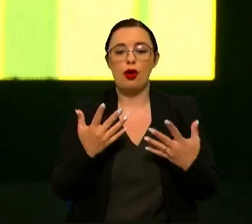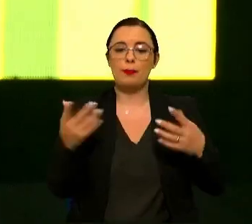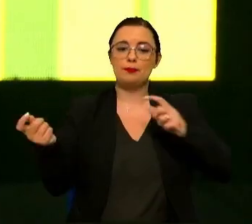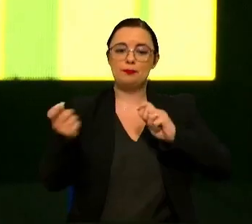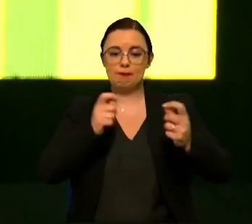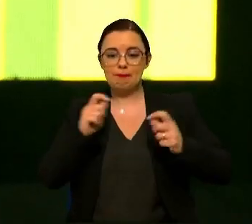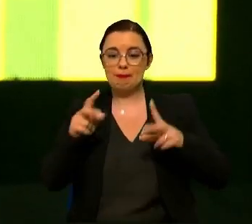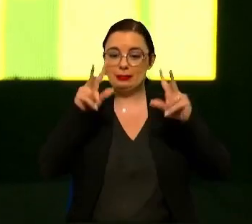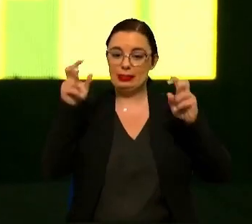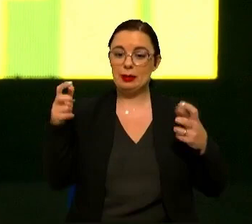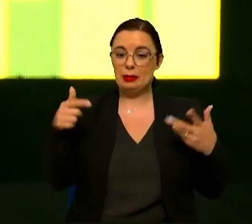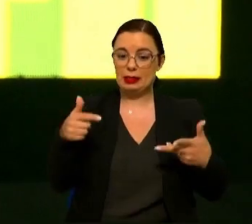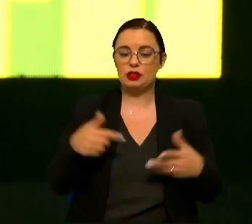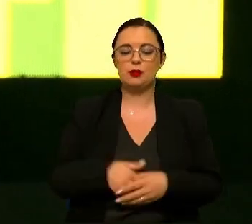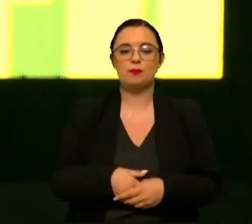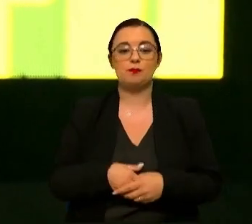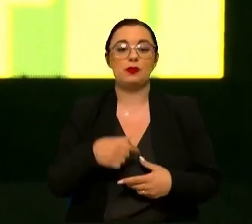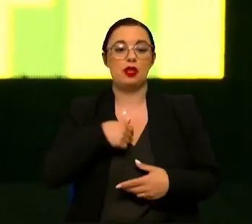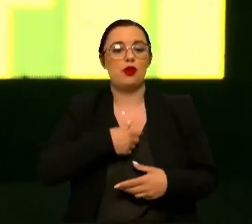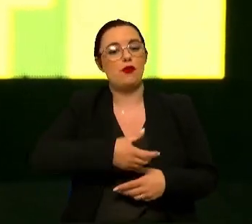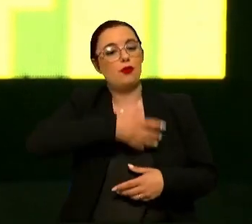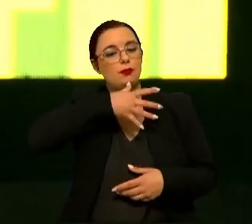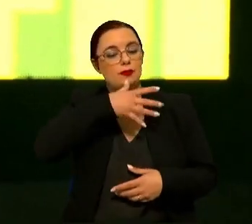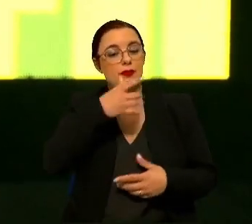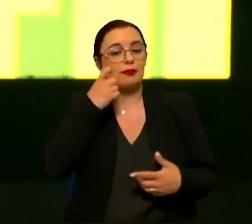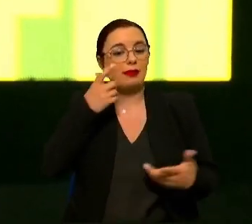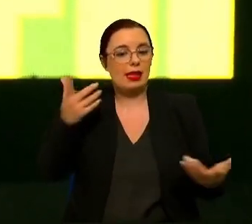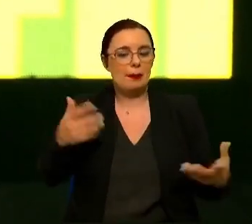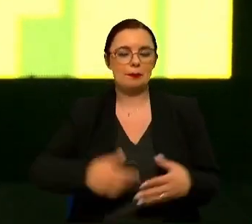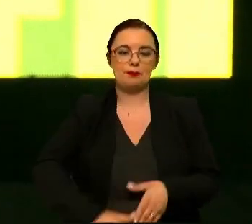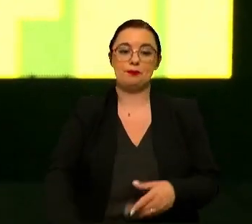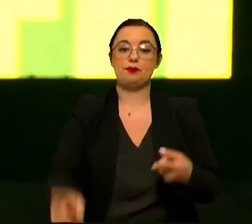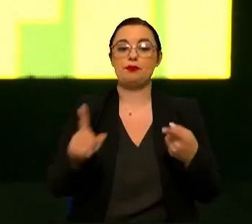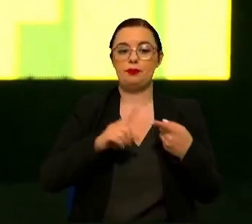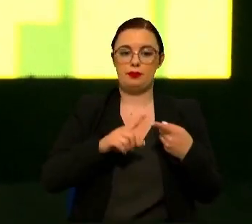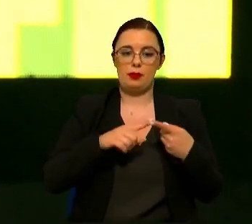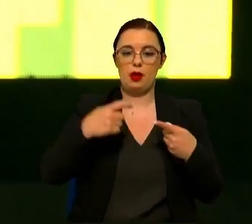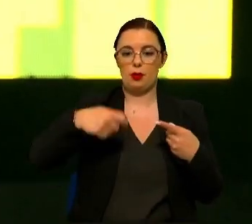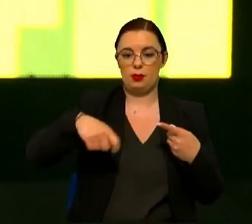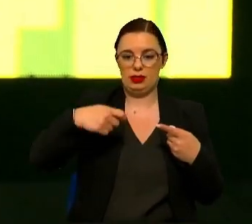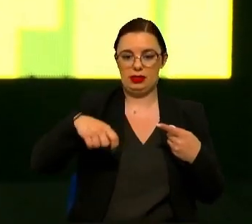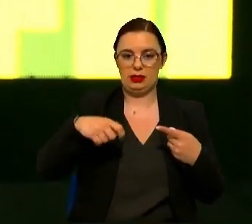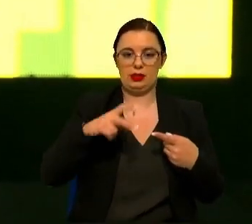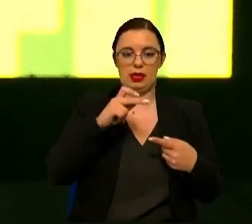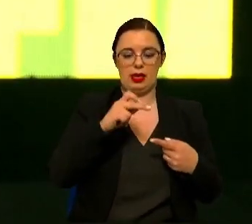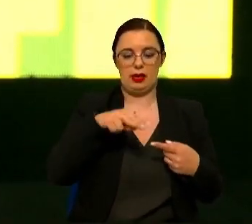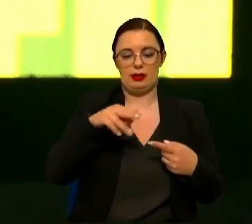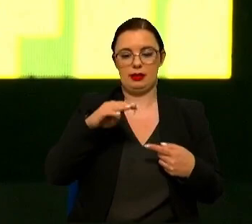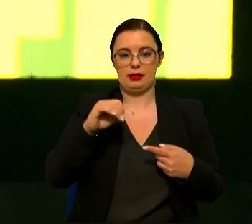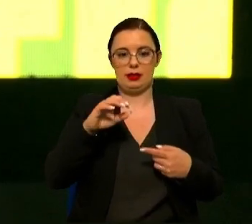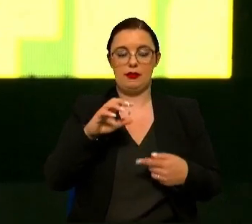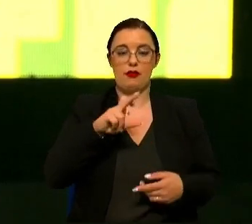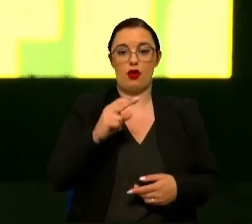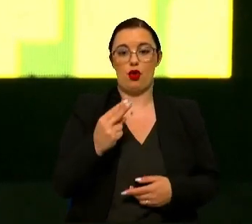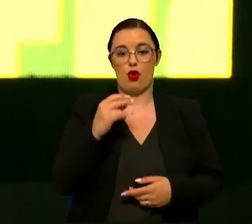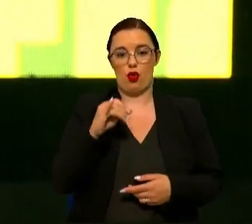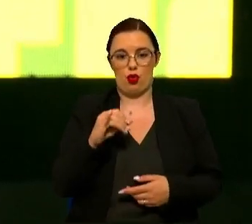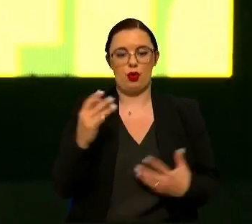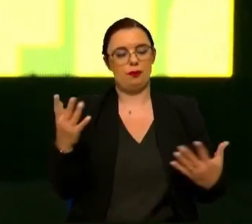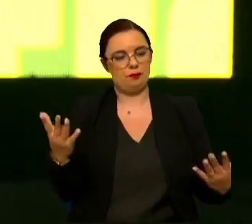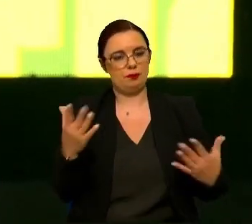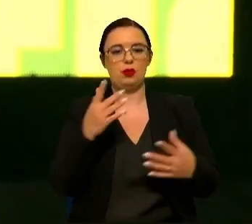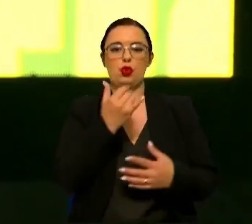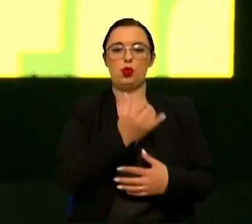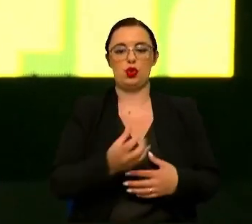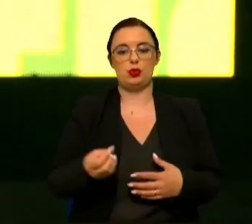debatermos estes temas, que passo agora a introduzir. Temos então o Sr. Presidente da ANSR, o Rui Ribeiro, Presidente da ANSR desde